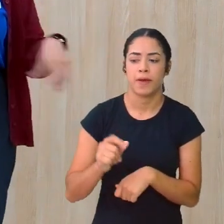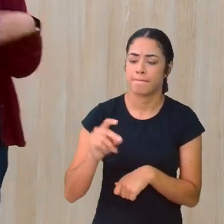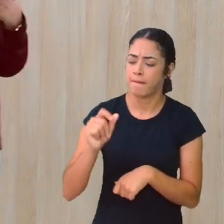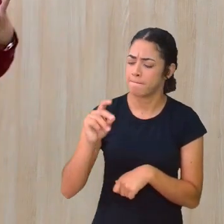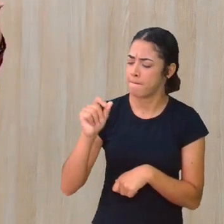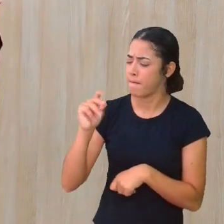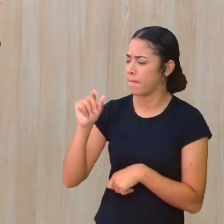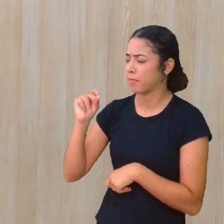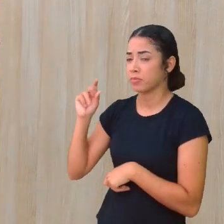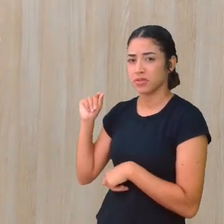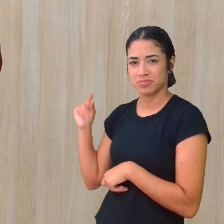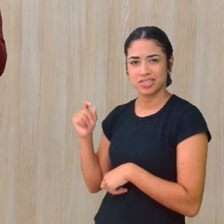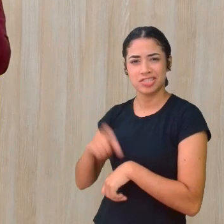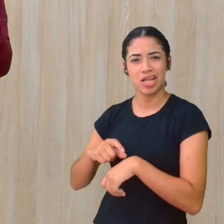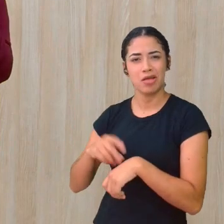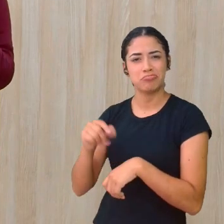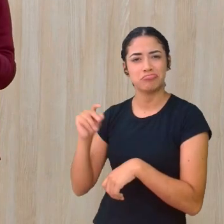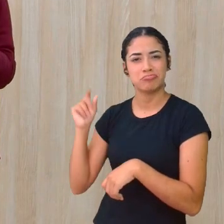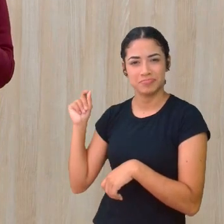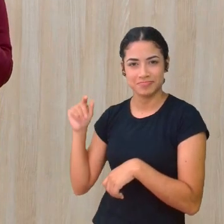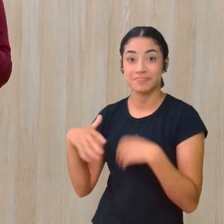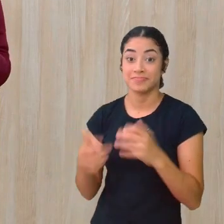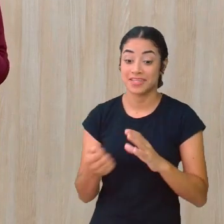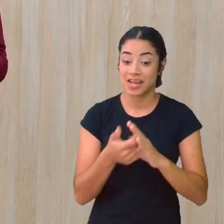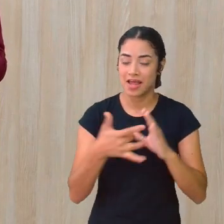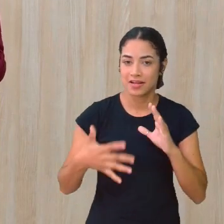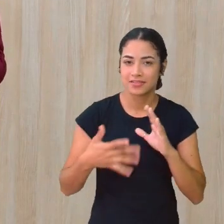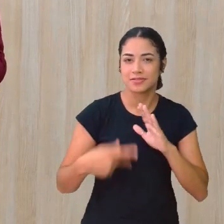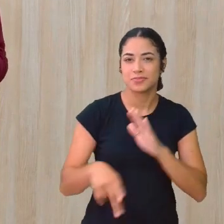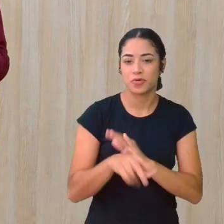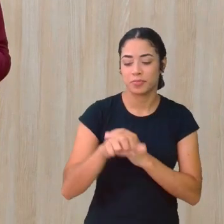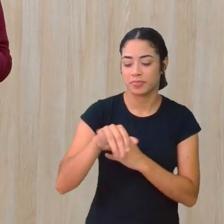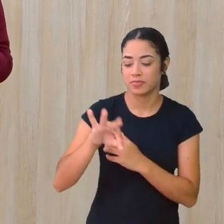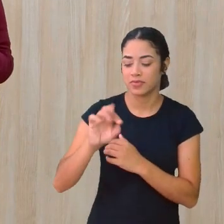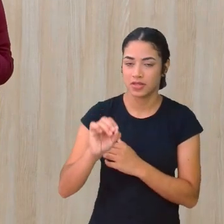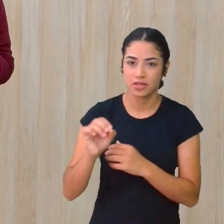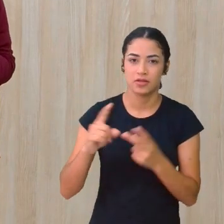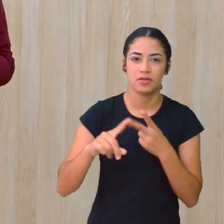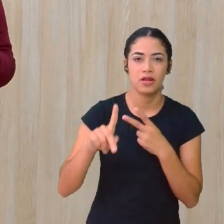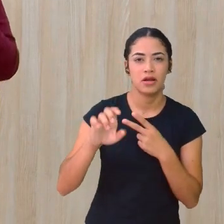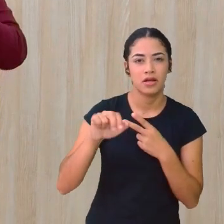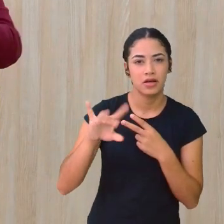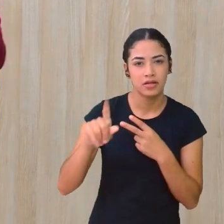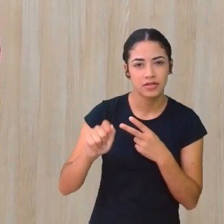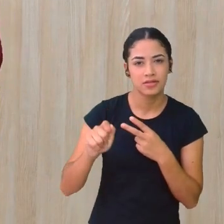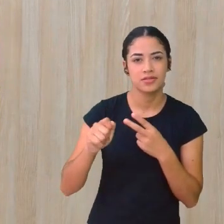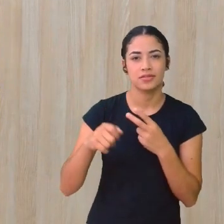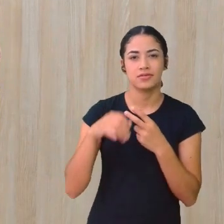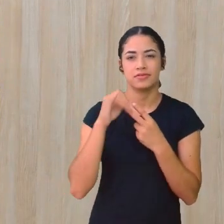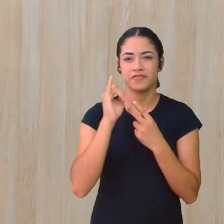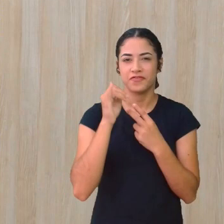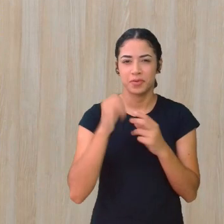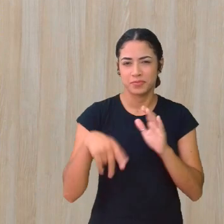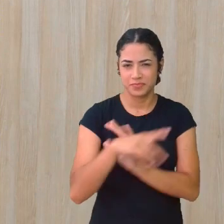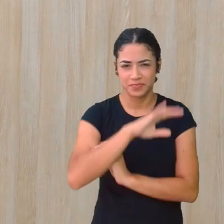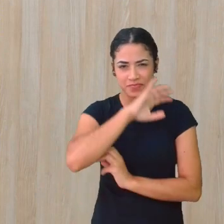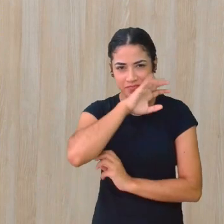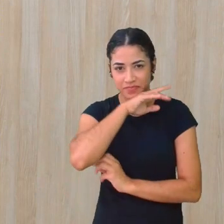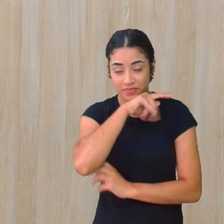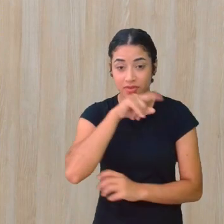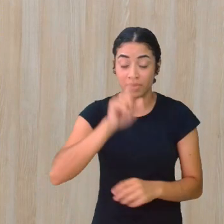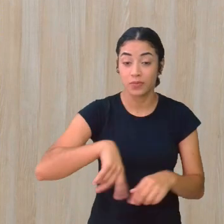tempo E é muito característica Dessas narrativas Do mito Da lenda Das fábulas Colocar esse tempo De forma